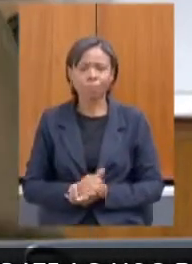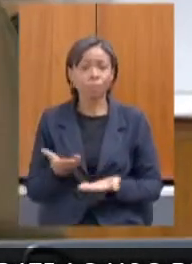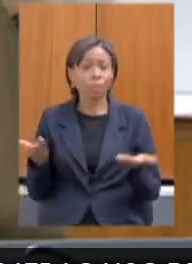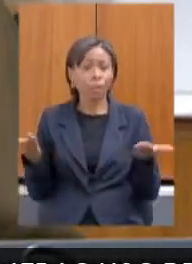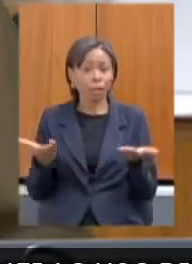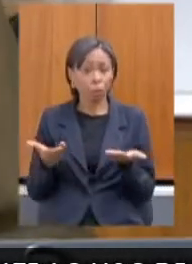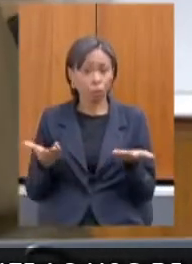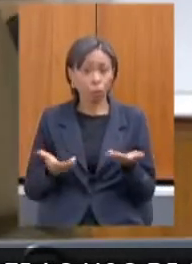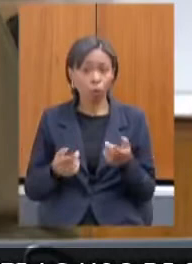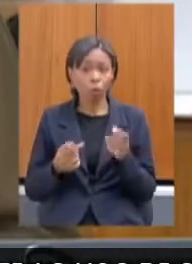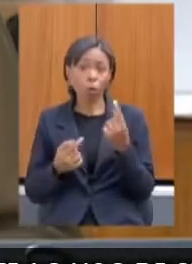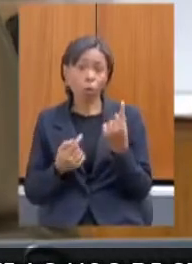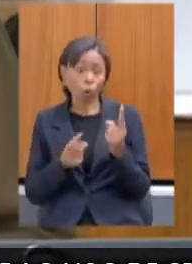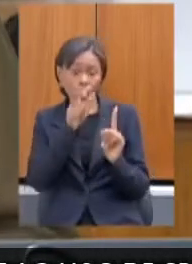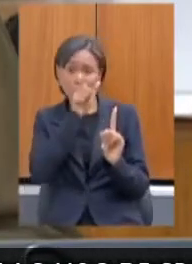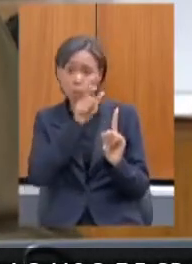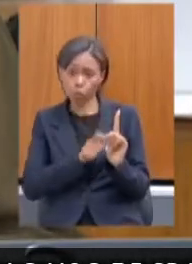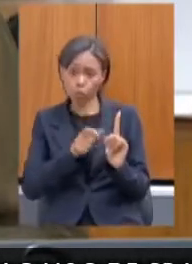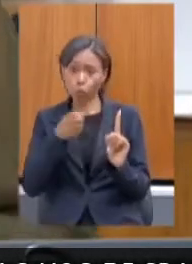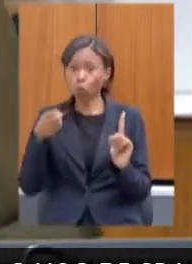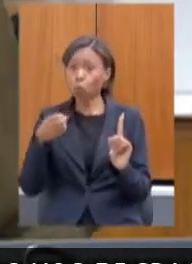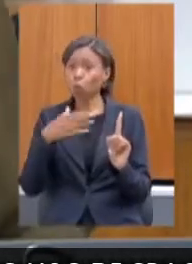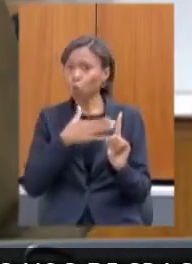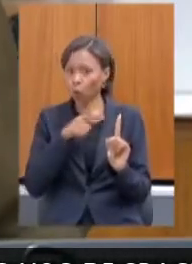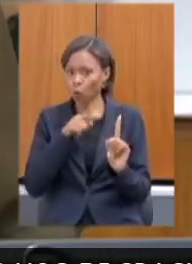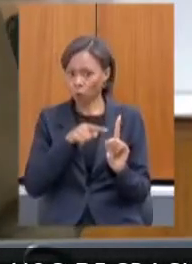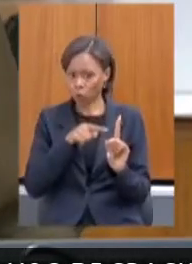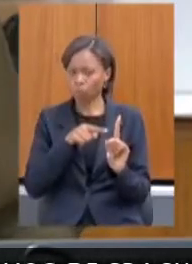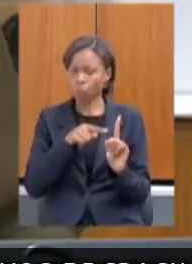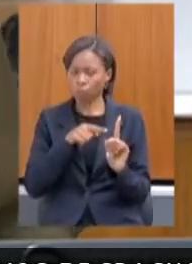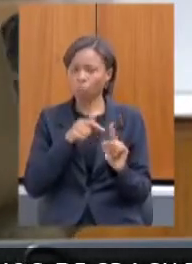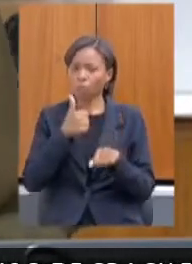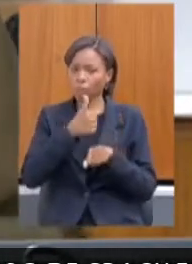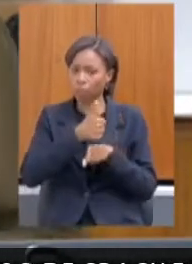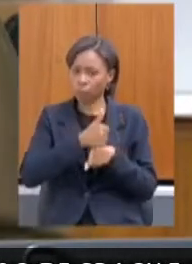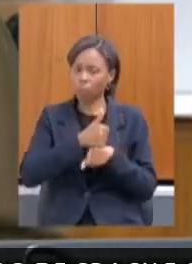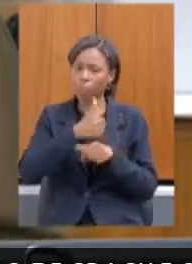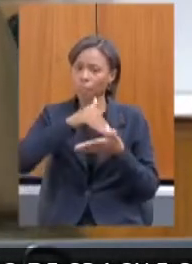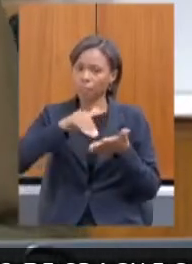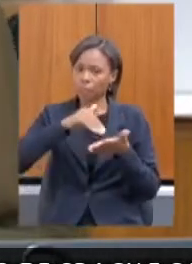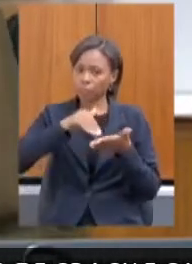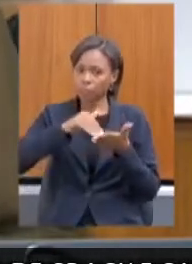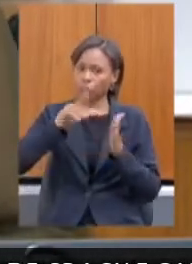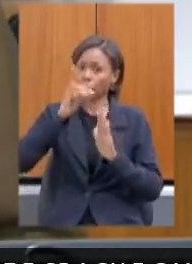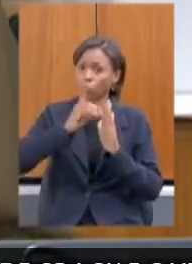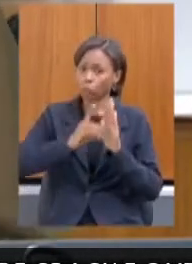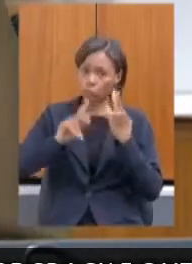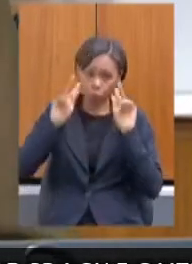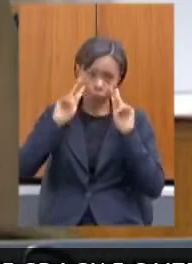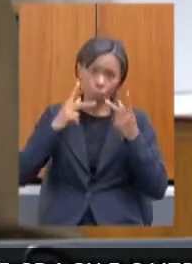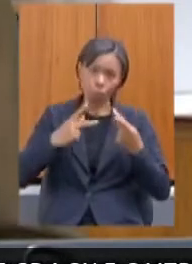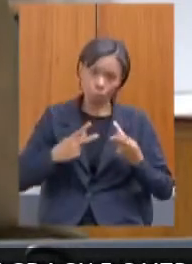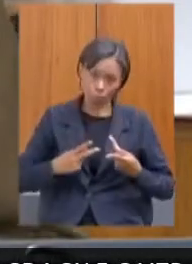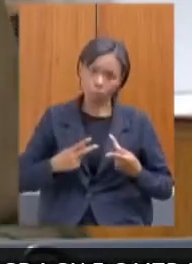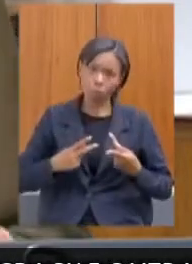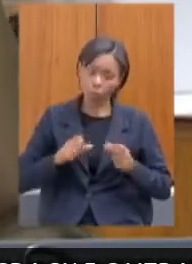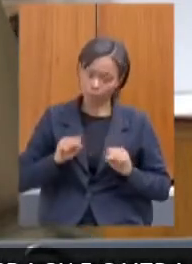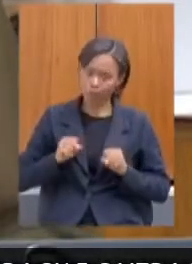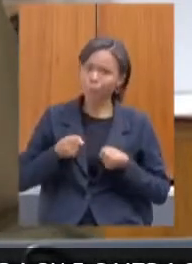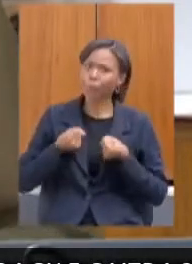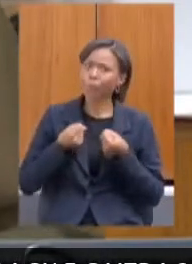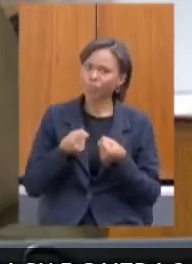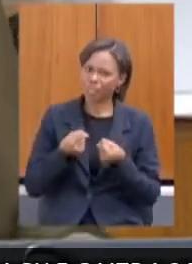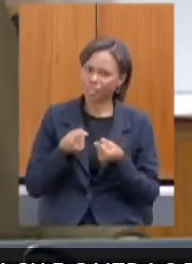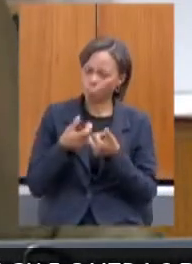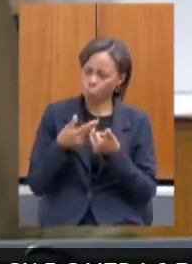nova à frente da Secretaria de Direitos Humanos que está reforçando todas as questões de conselhos, que para nós é muito cara, e